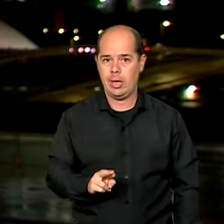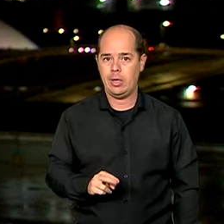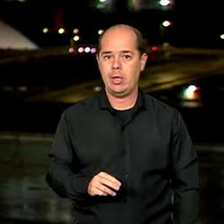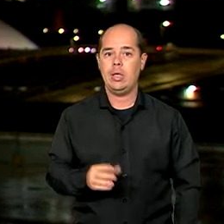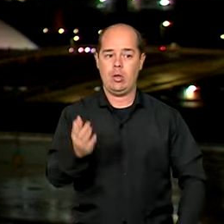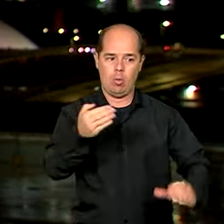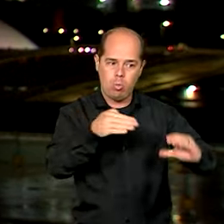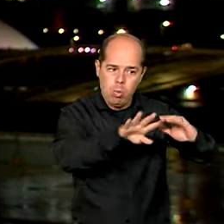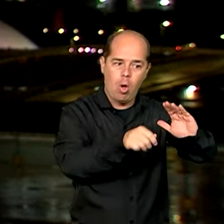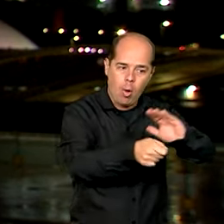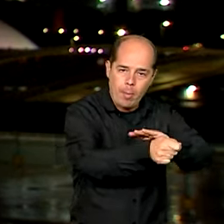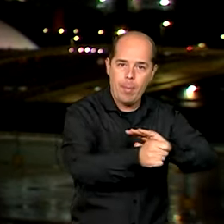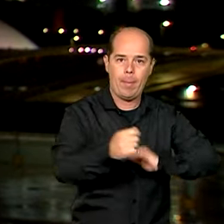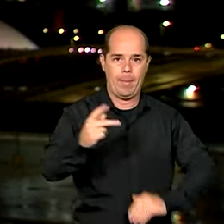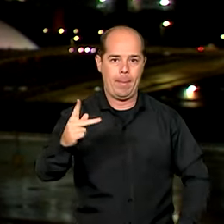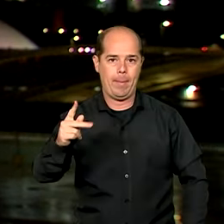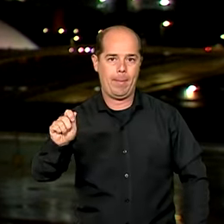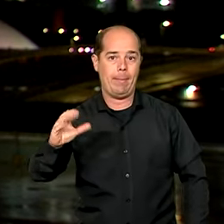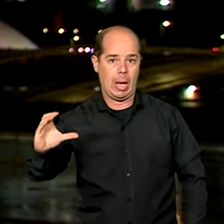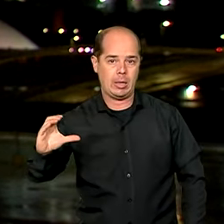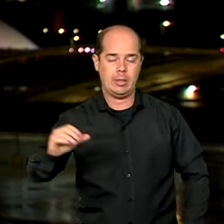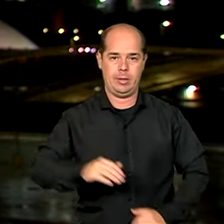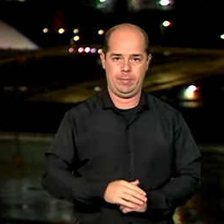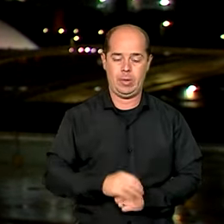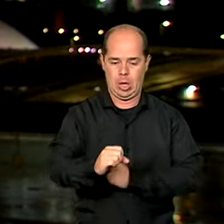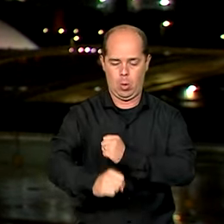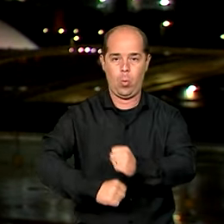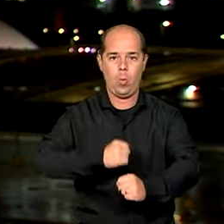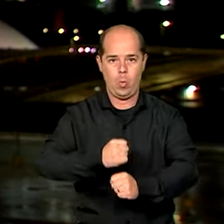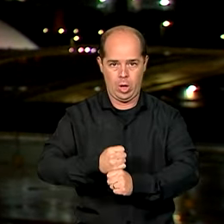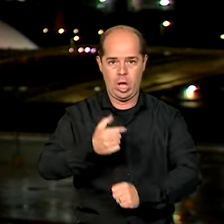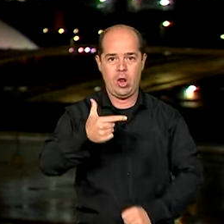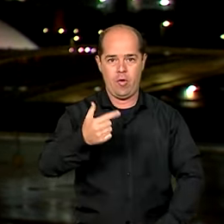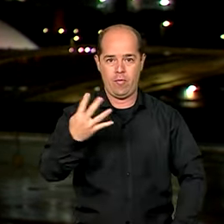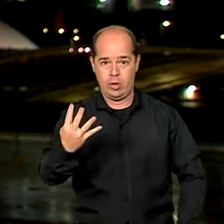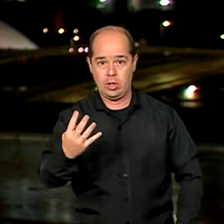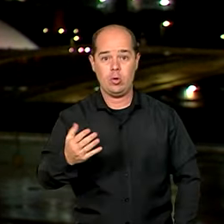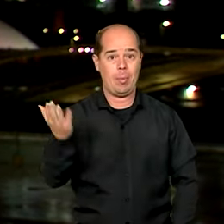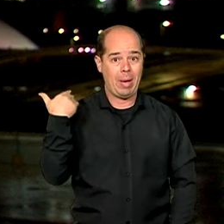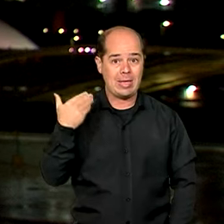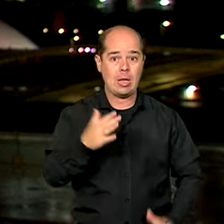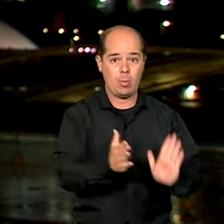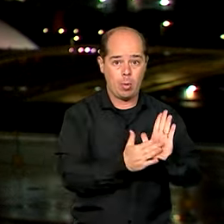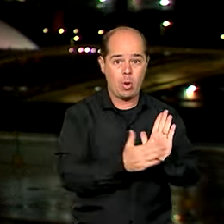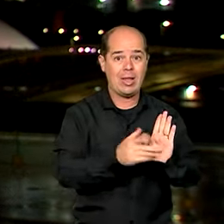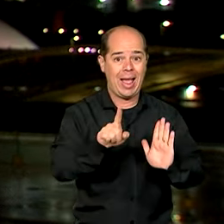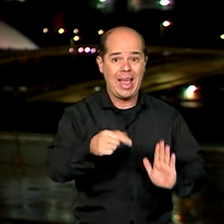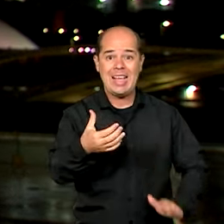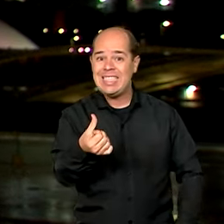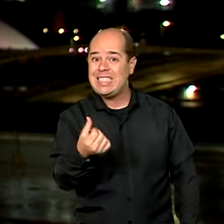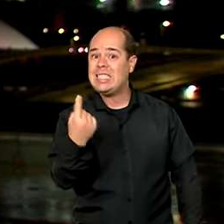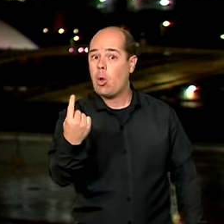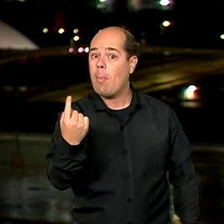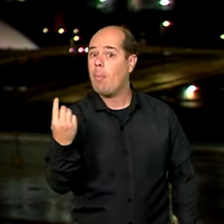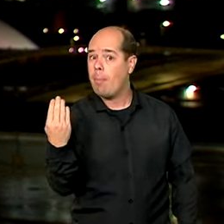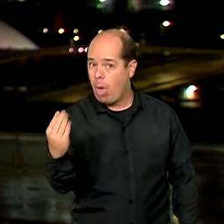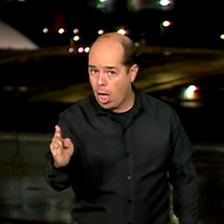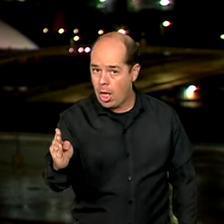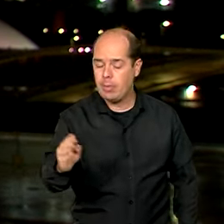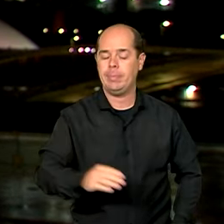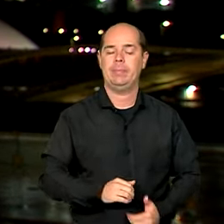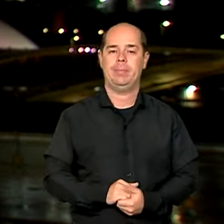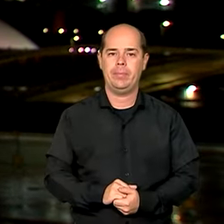Crescimento em 2024. A proposta original do governo era de R 61 bilhões. Entre as despesas